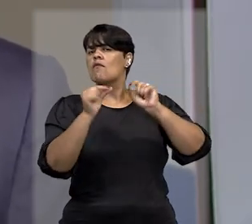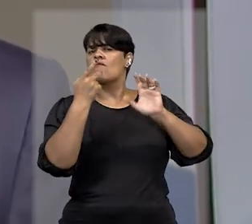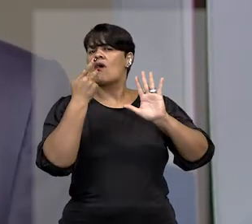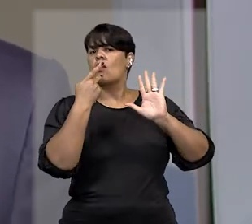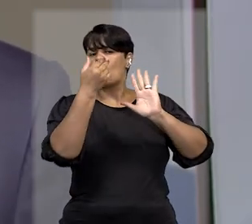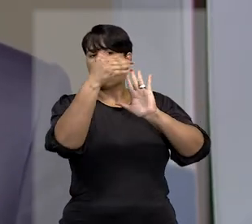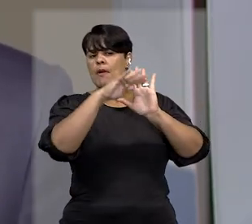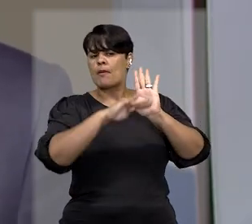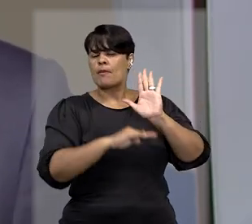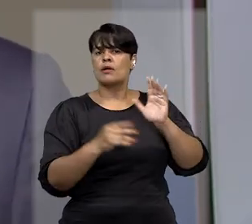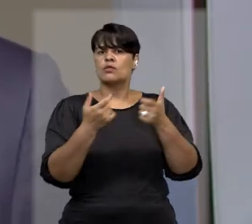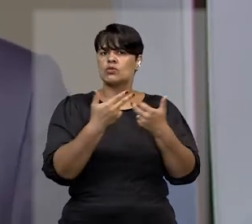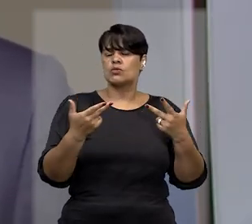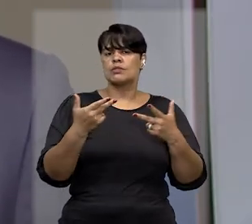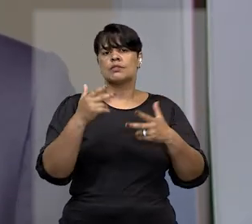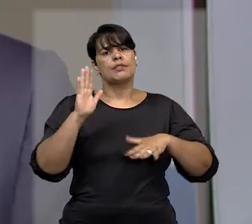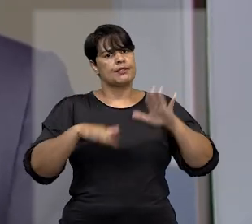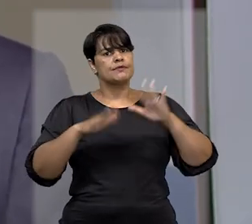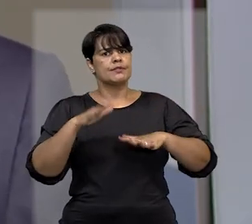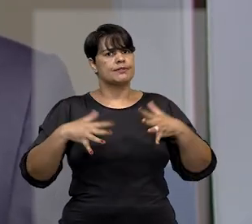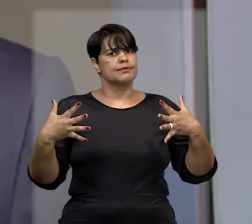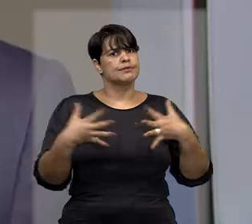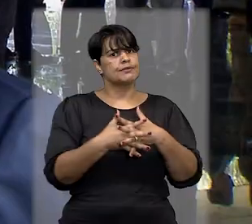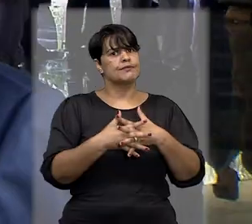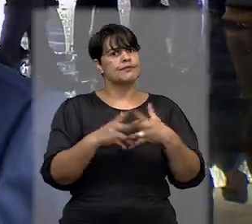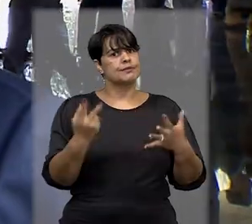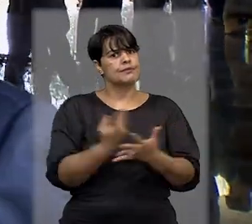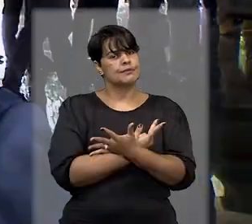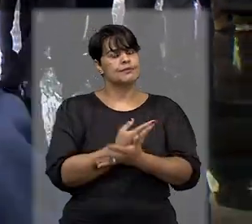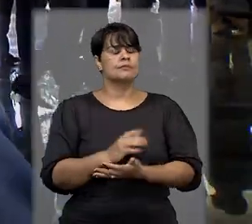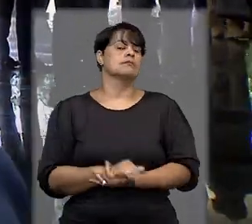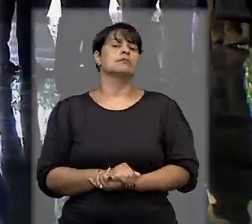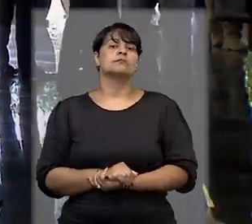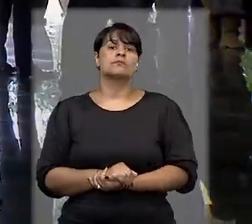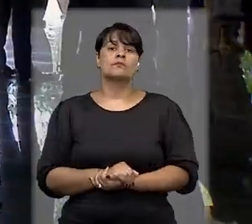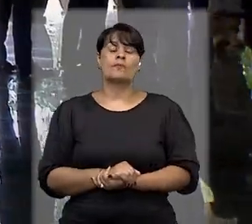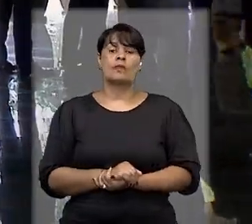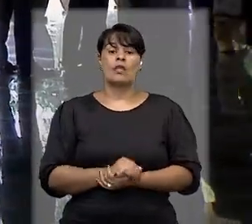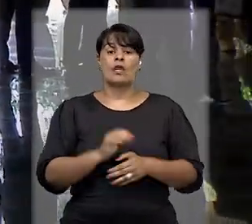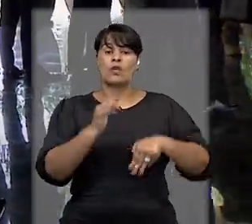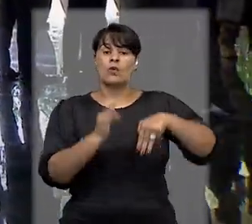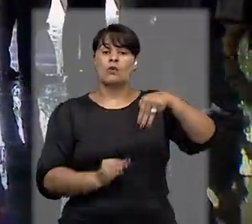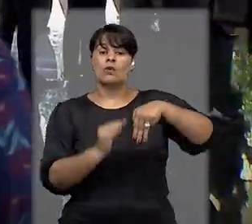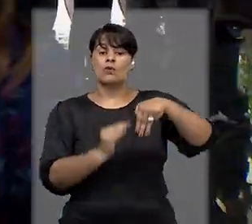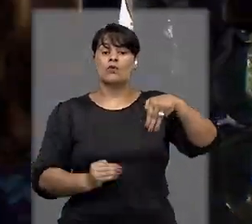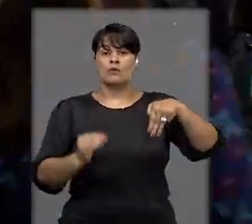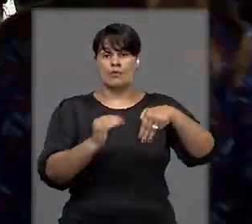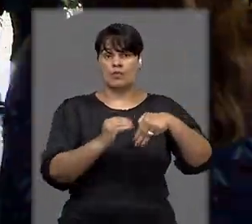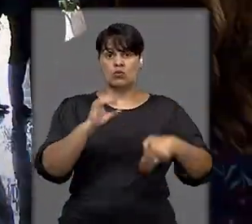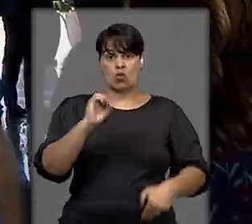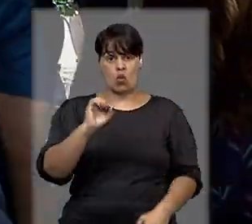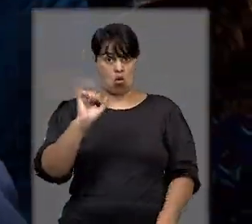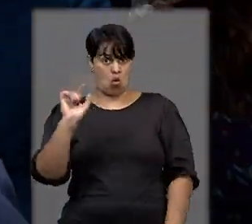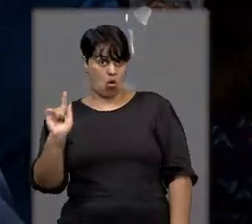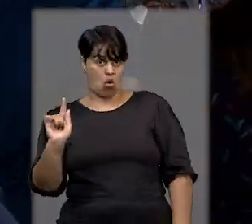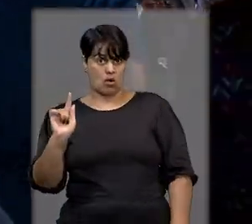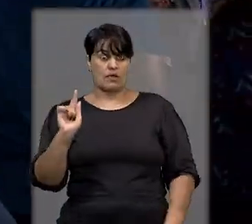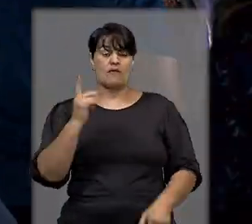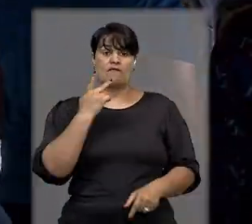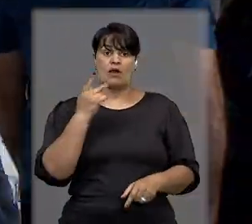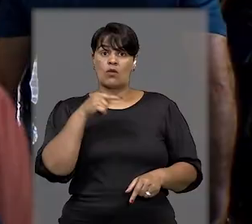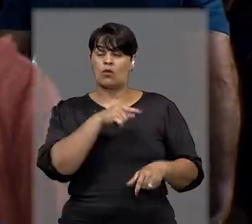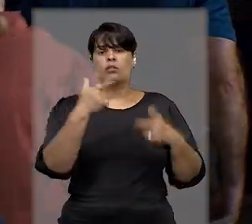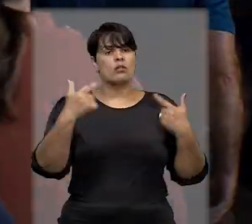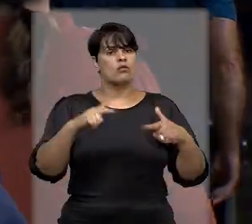equívoca destinação nas supostas acusações. Segundo o ministro Og Fernandes, no caso, não há